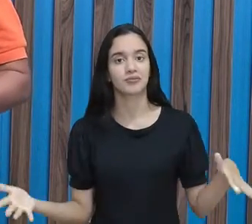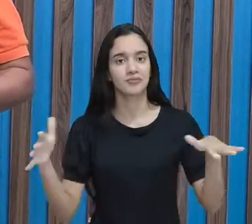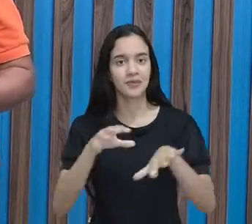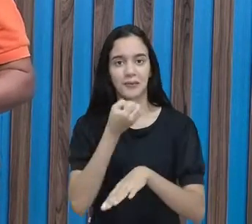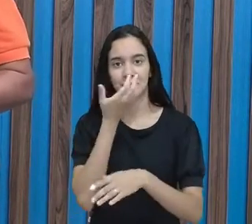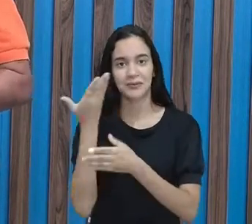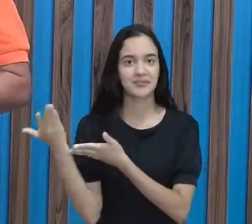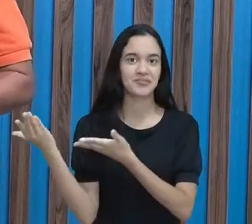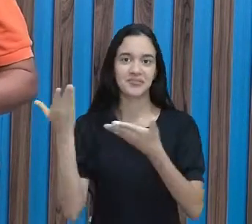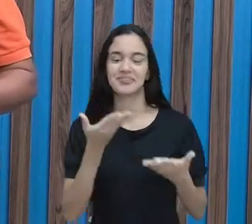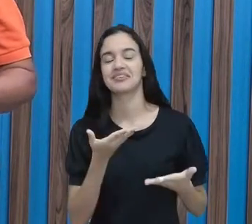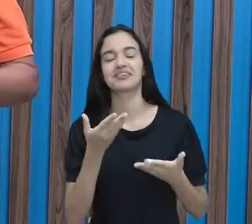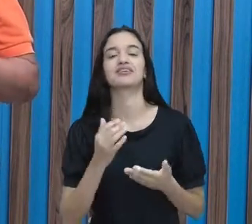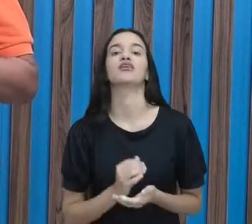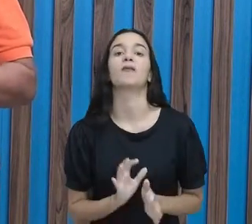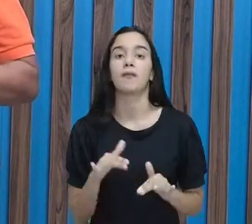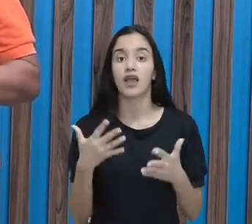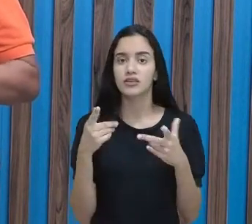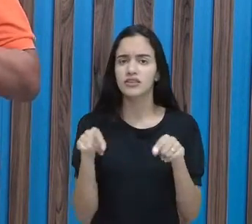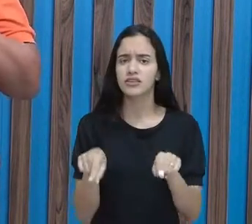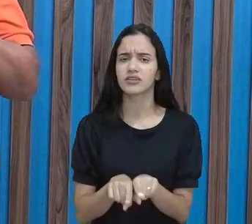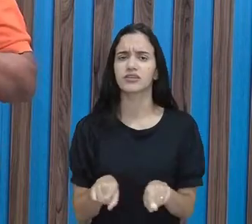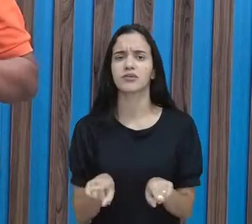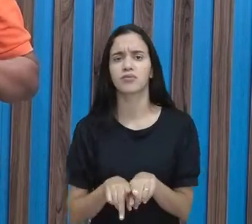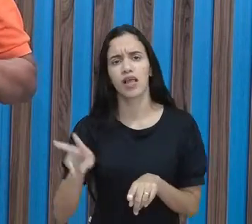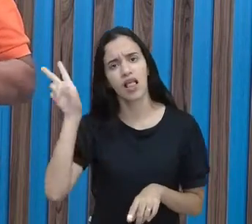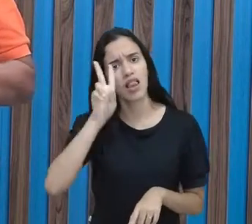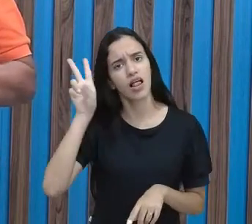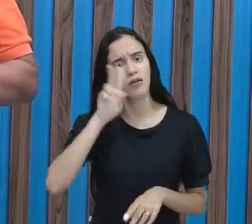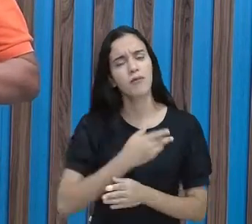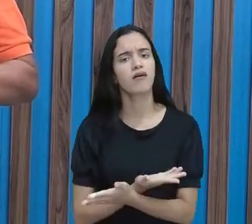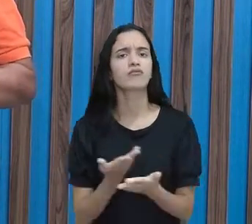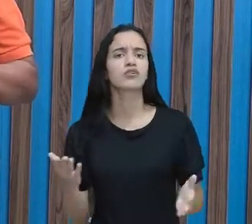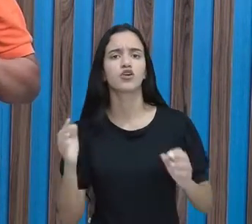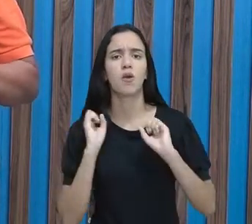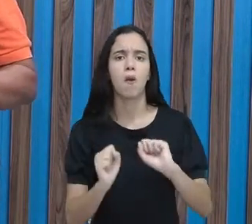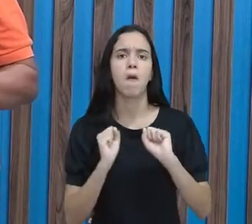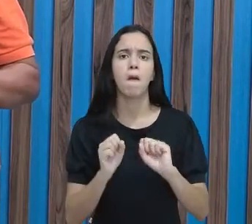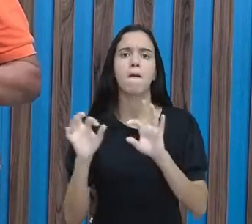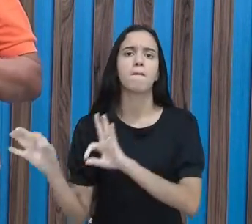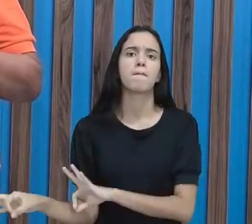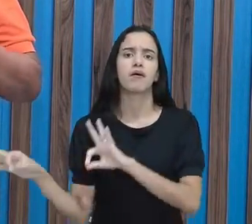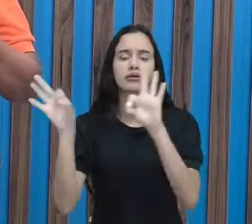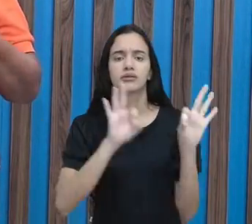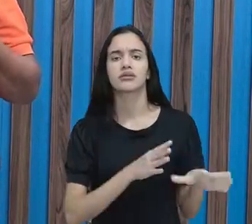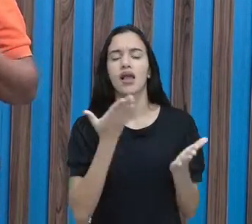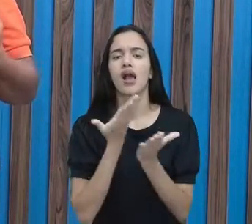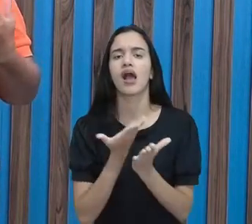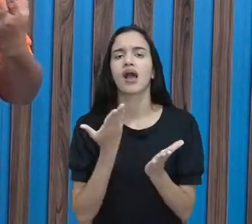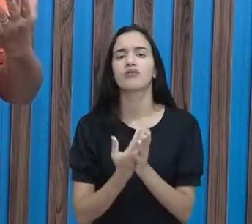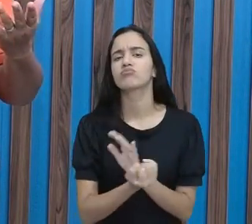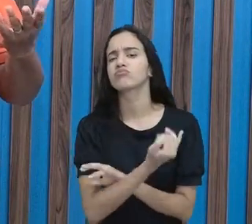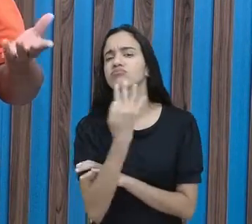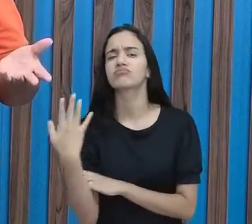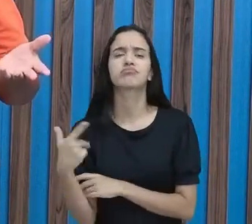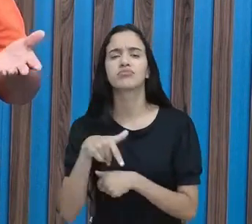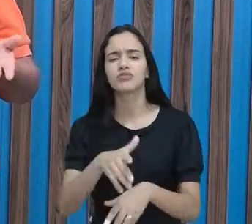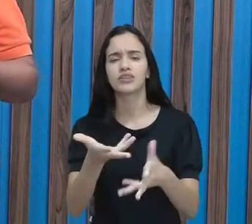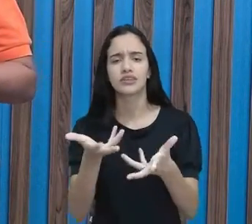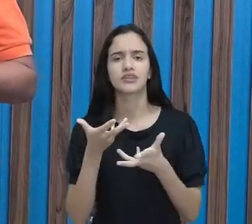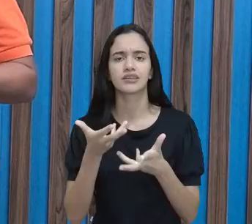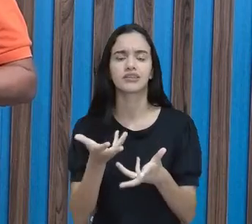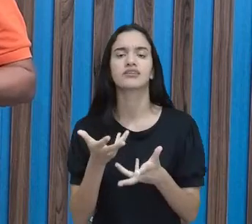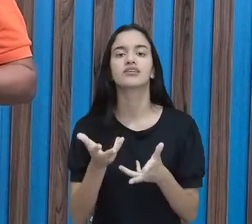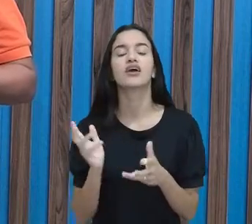Seja muito bem-vinda, Midian! E também lembrar vocês, que vocês podem assistir essa aula quantas vezes quiser